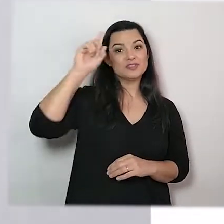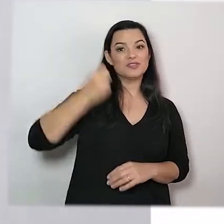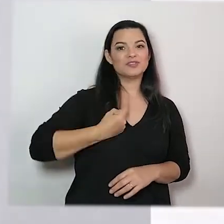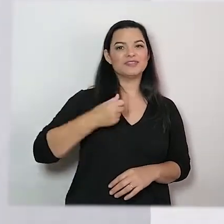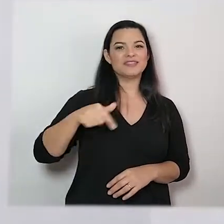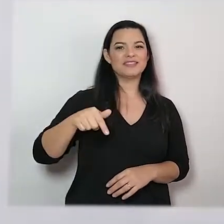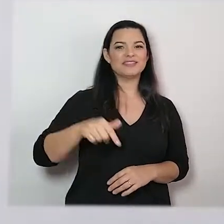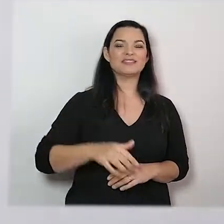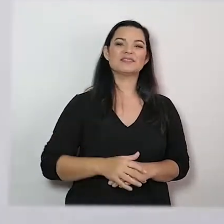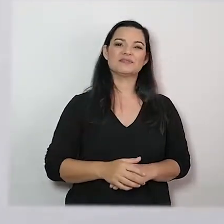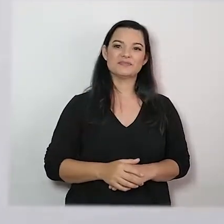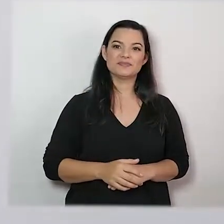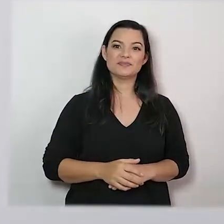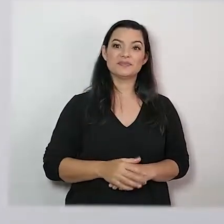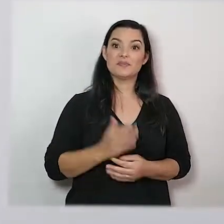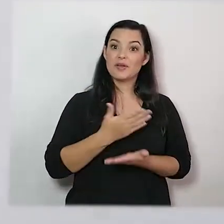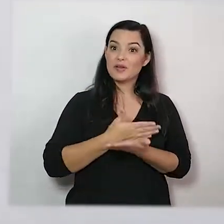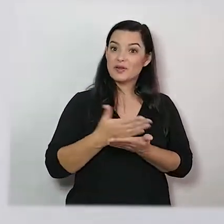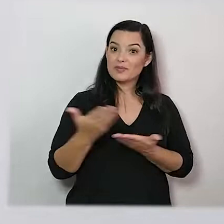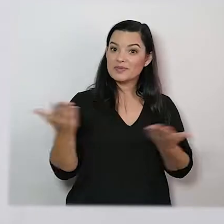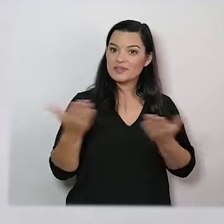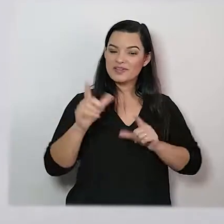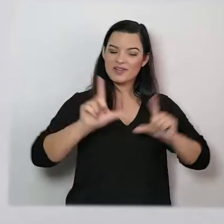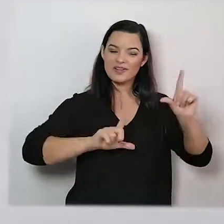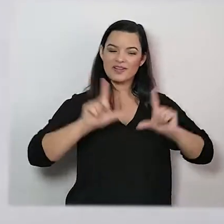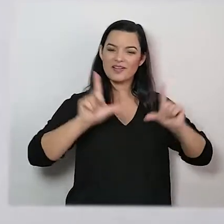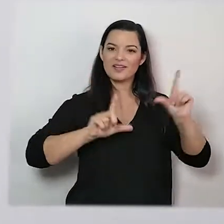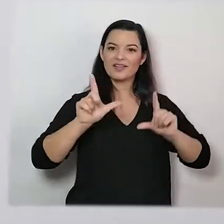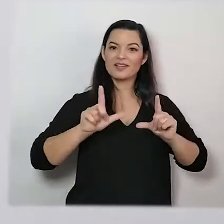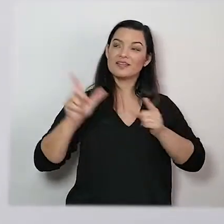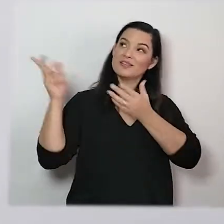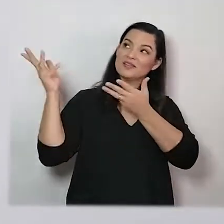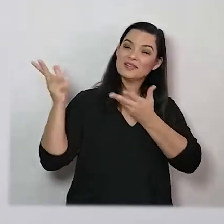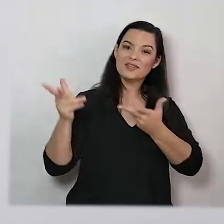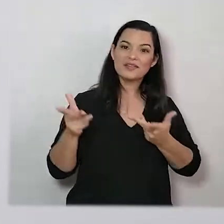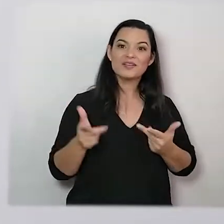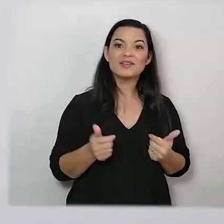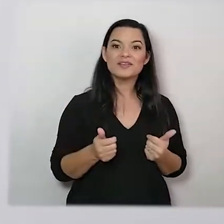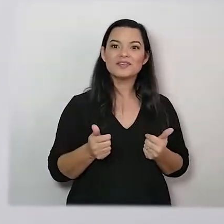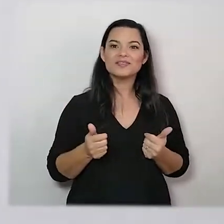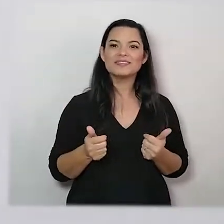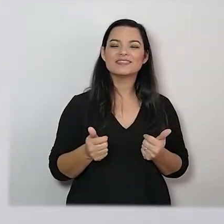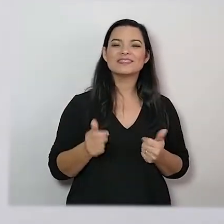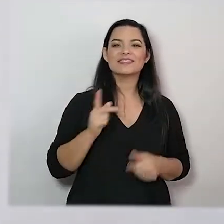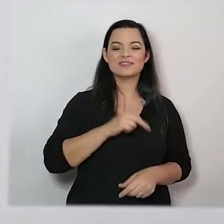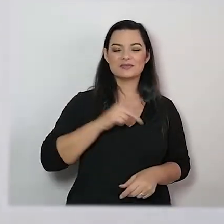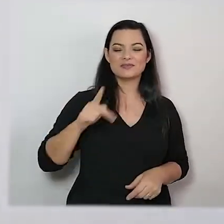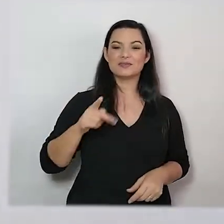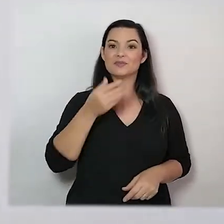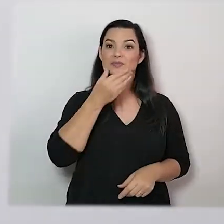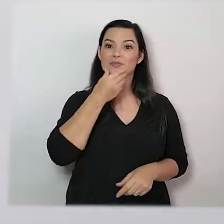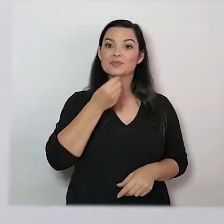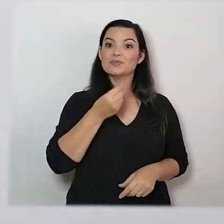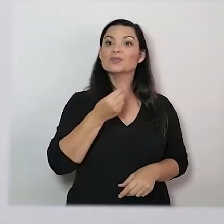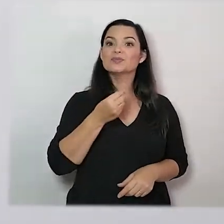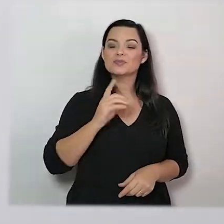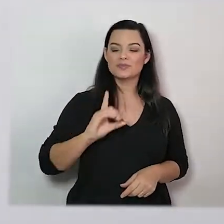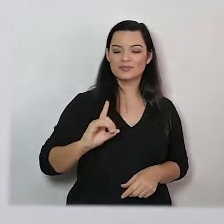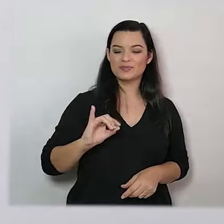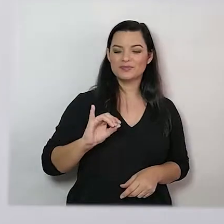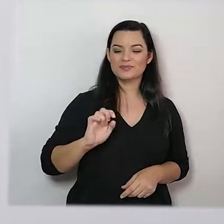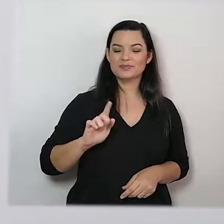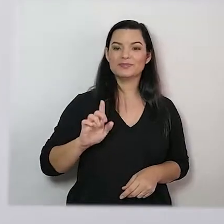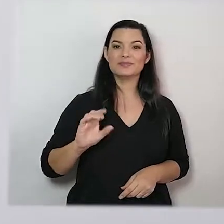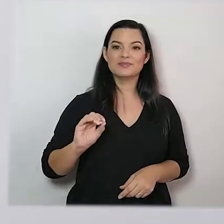da semana. Para começar o nosso quadro de hoje, nós vamos receber o professor Diego